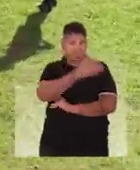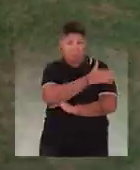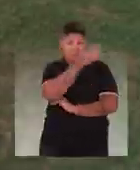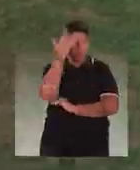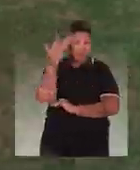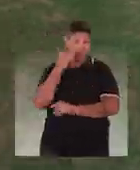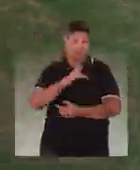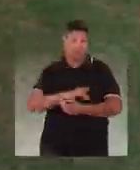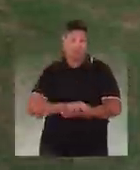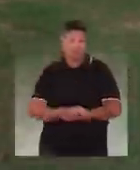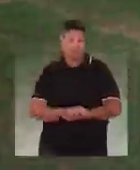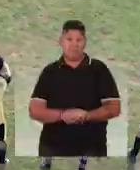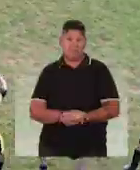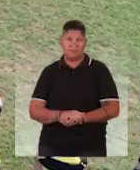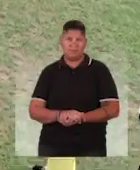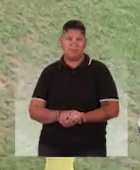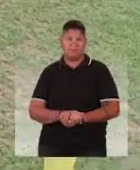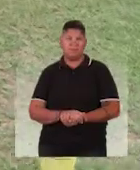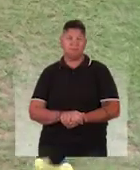meninos.